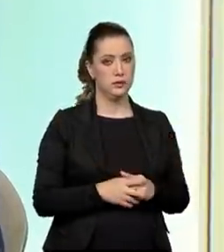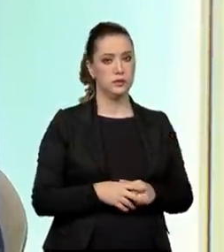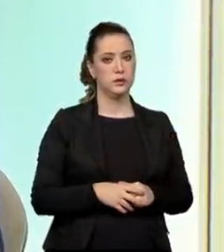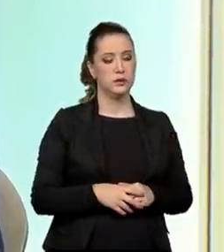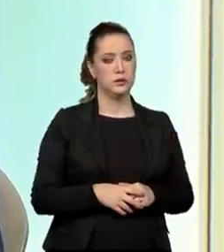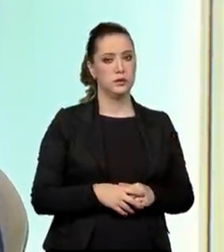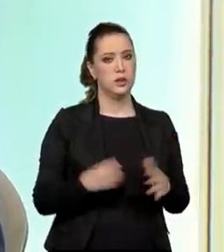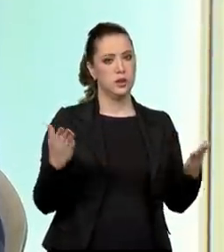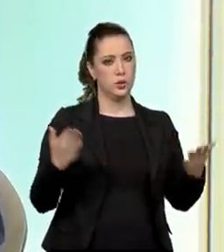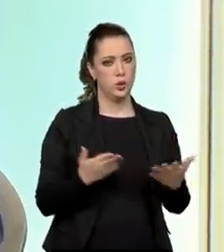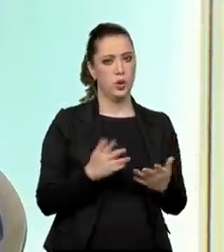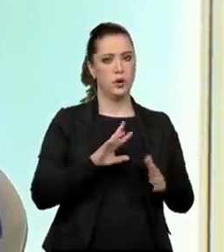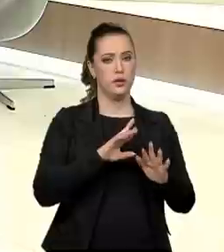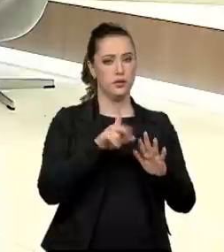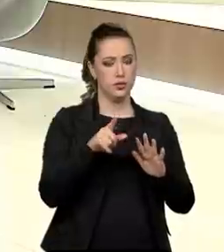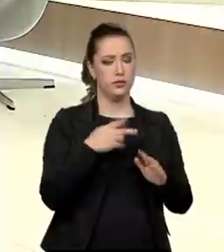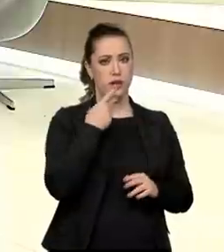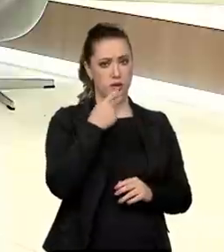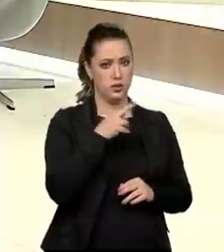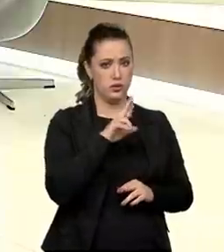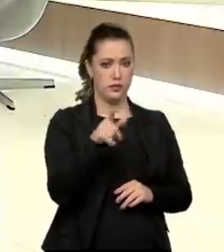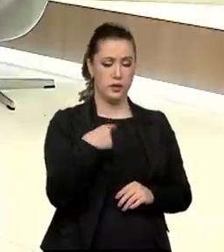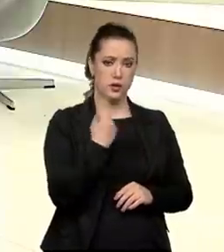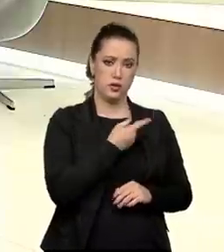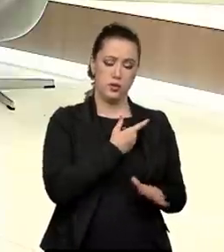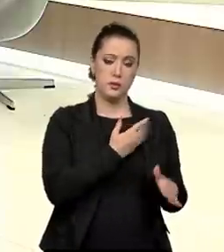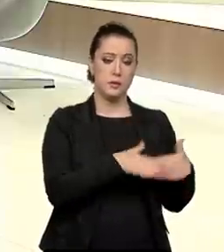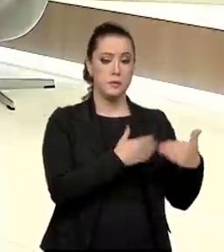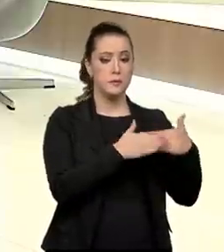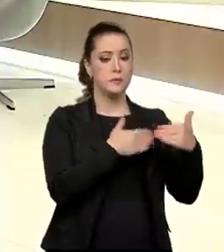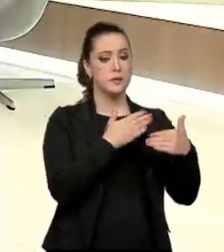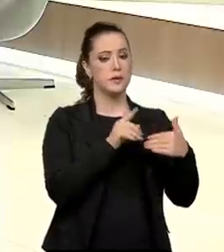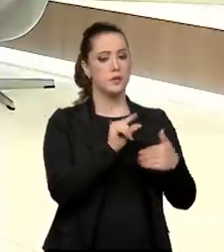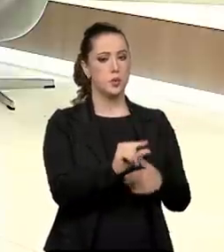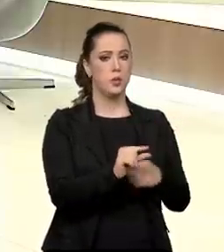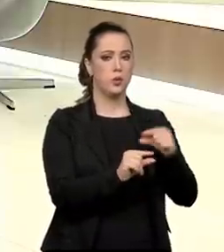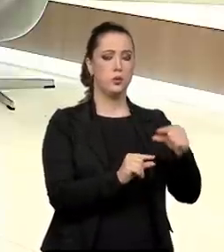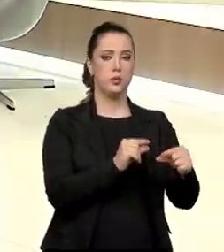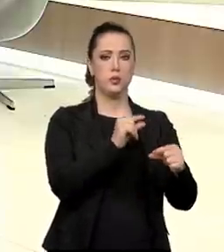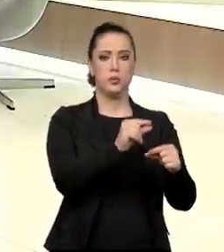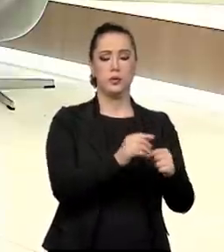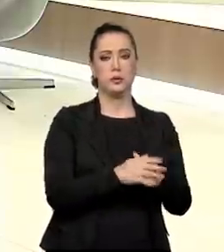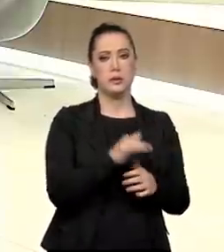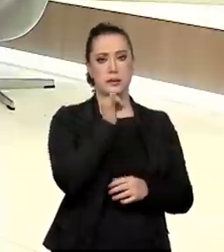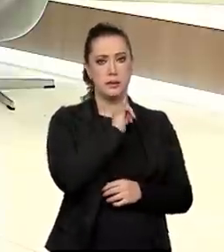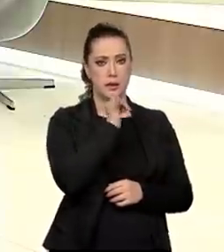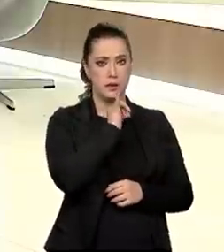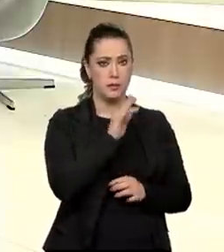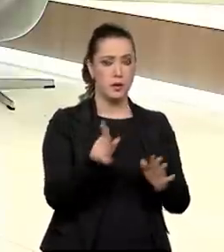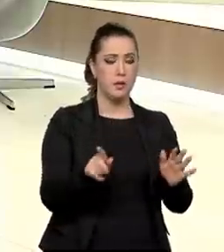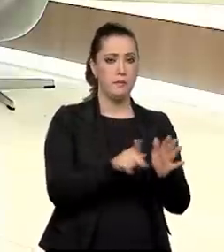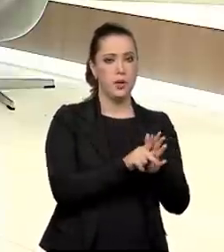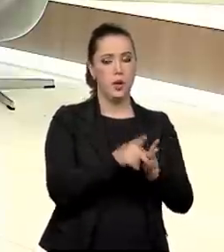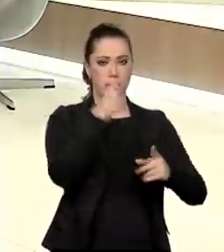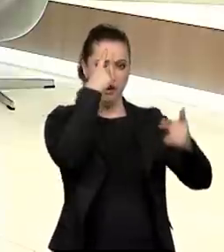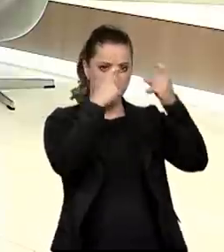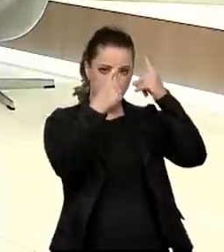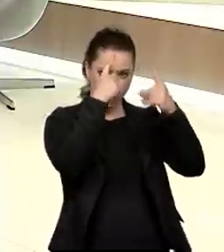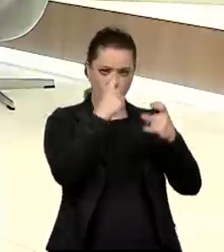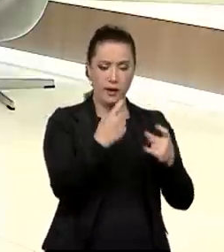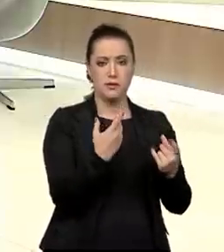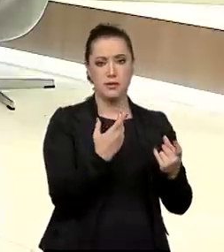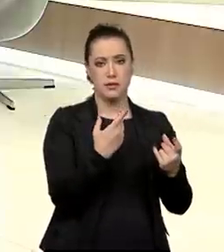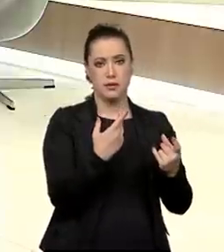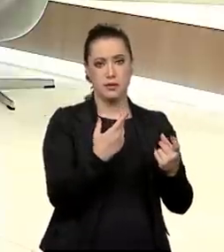agora fazendo contraponto, eu diria que nós avançamos muito pouco, né? Por exemplo, a própria violência contra a